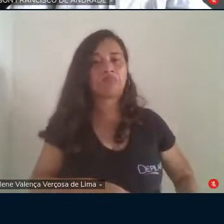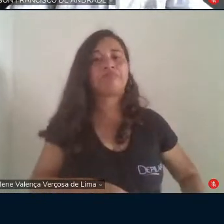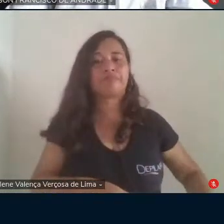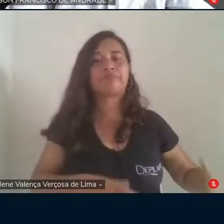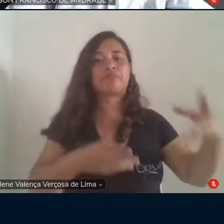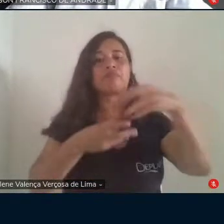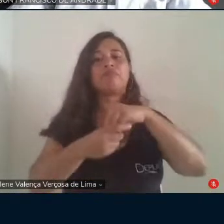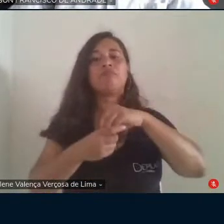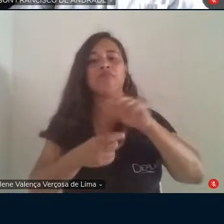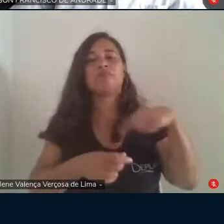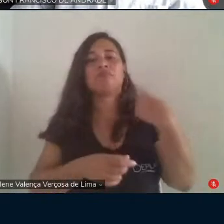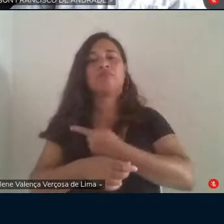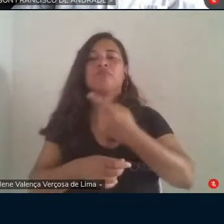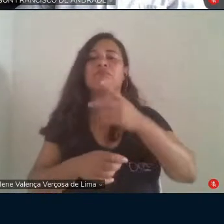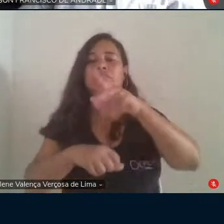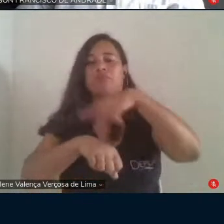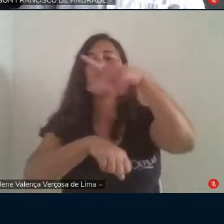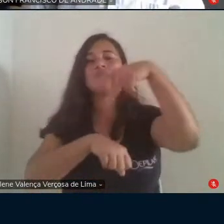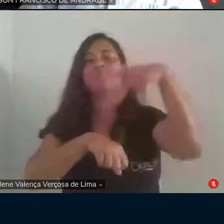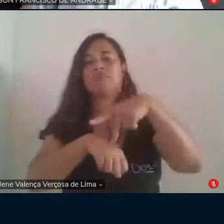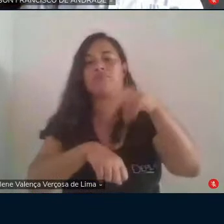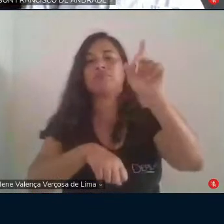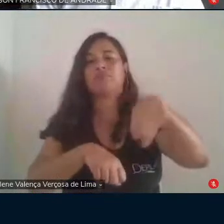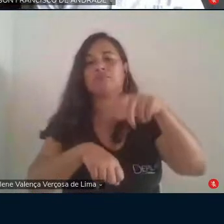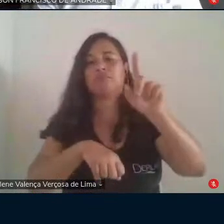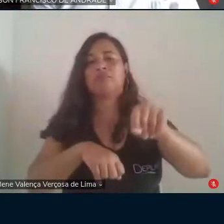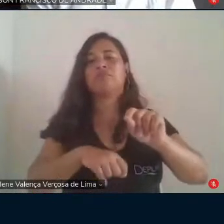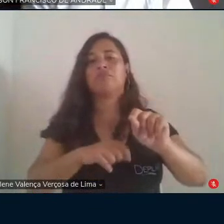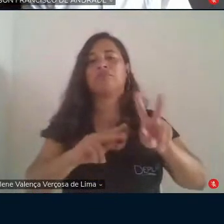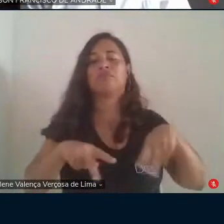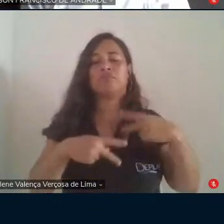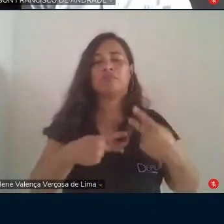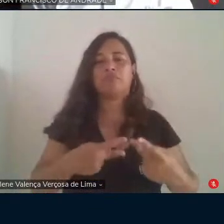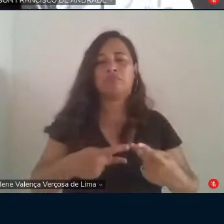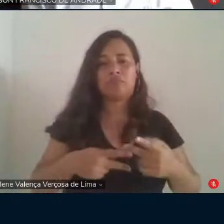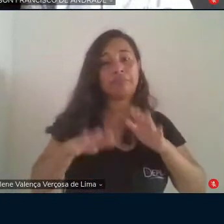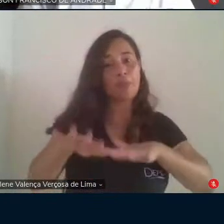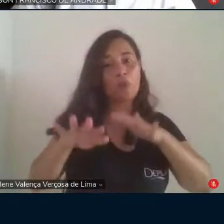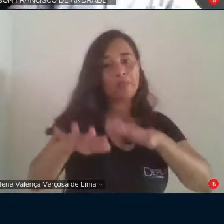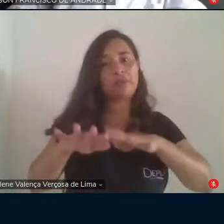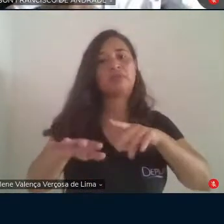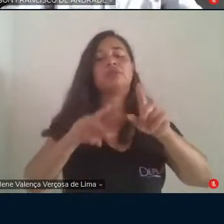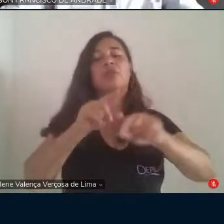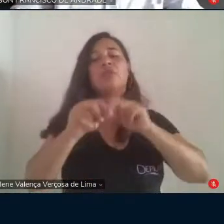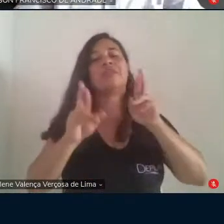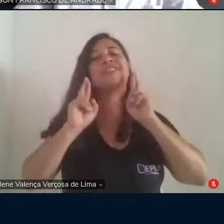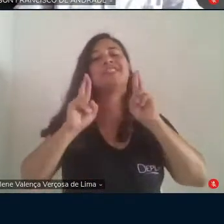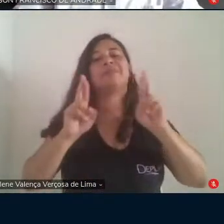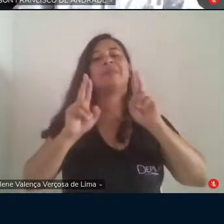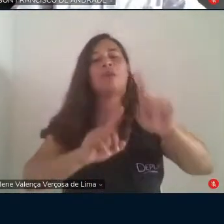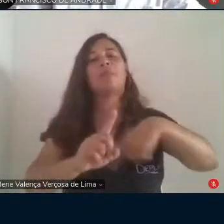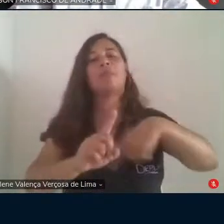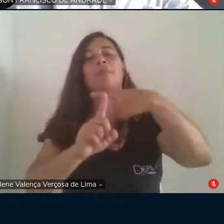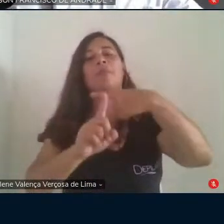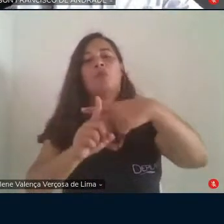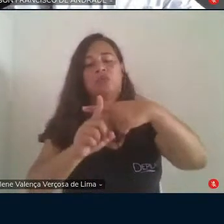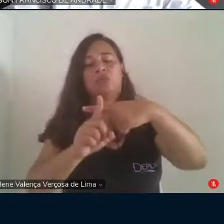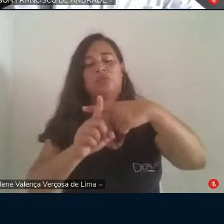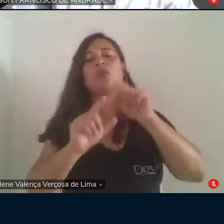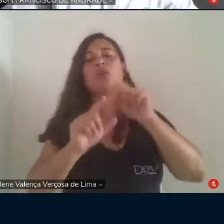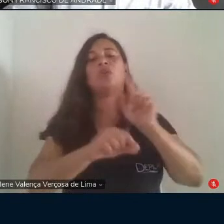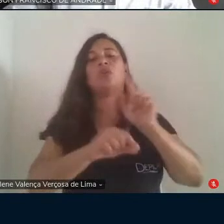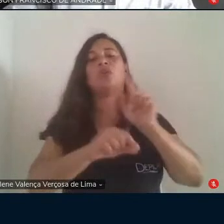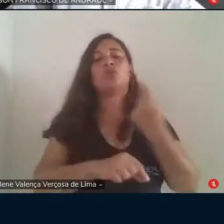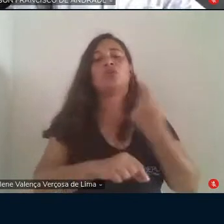país. Então, é um instrumento de mobilização e que traz uma esperança positiva naquilo que nós estamos